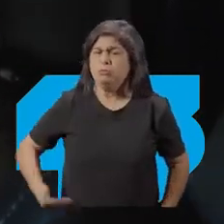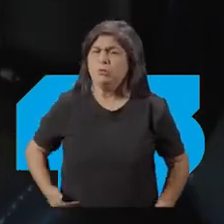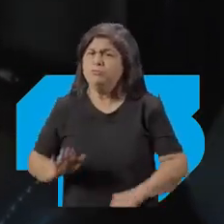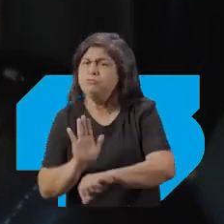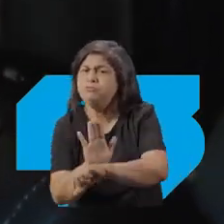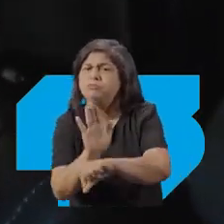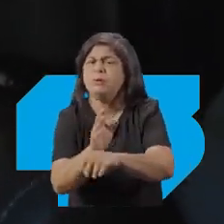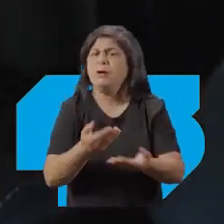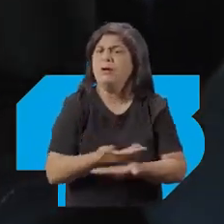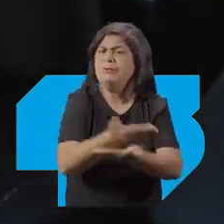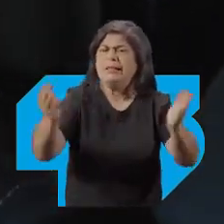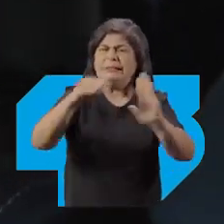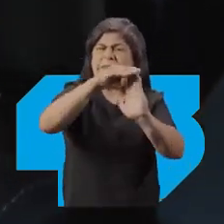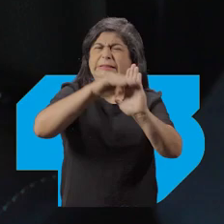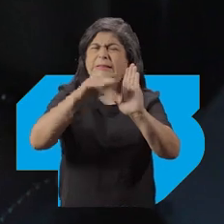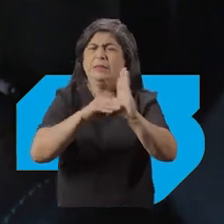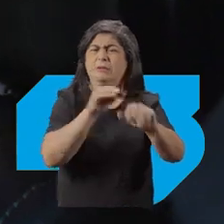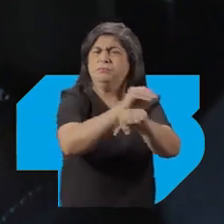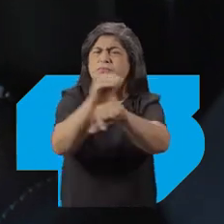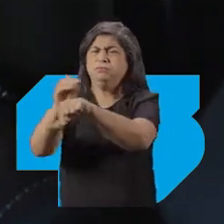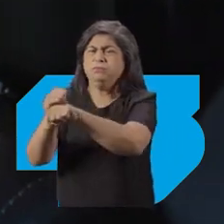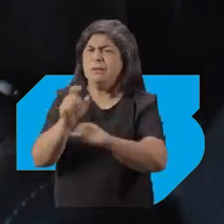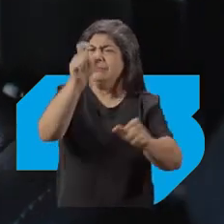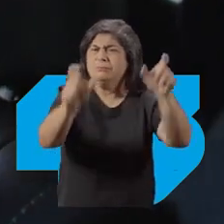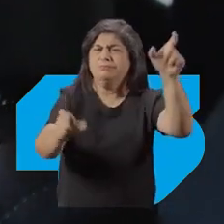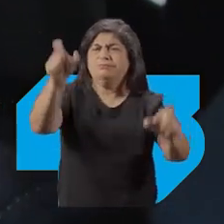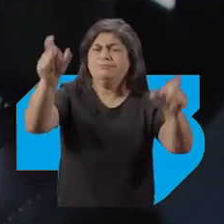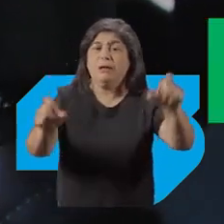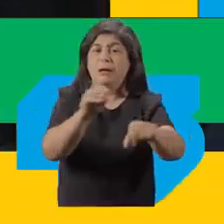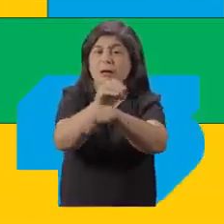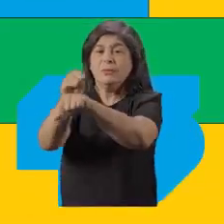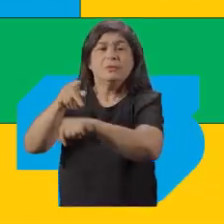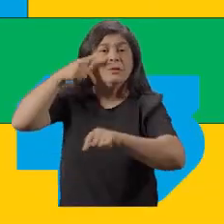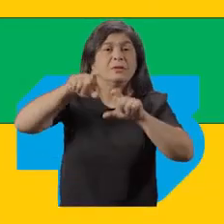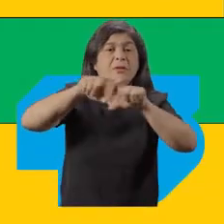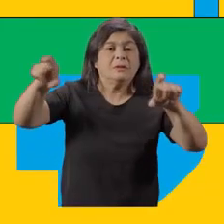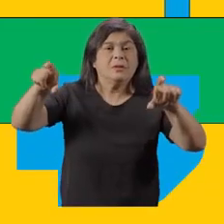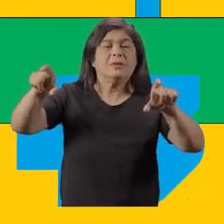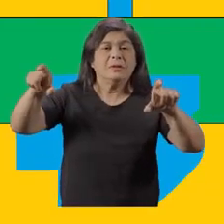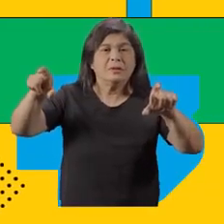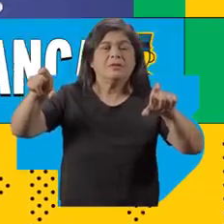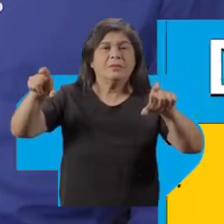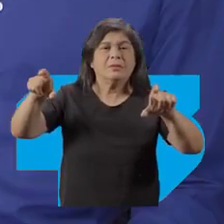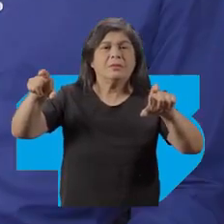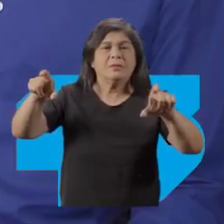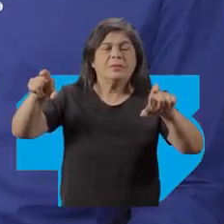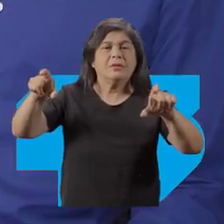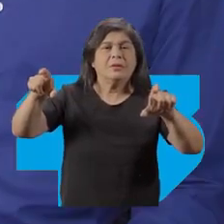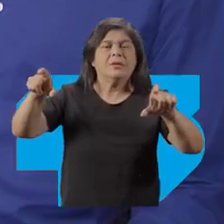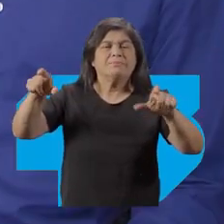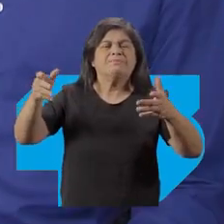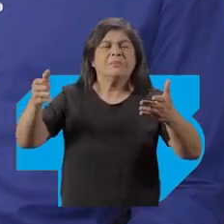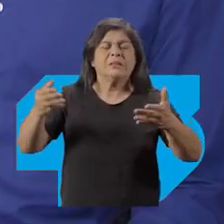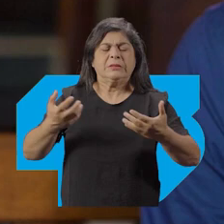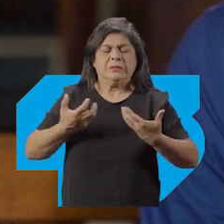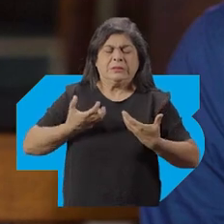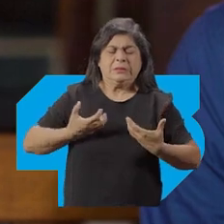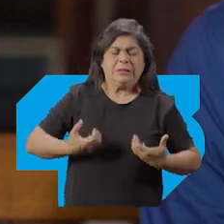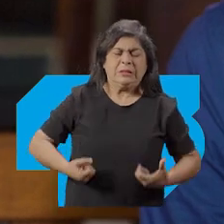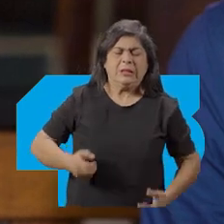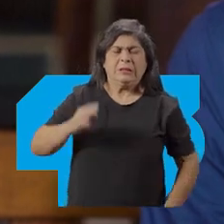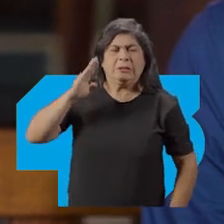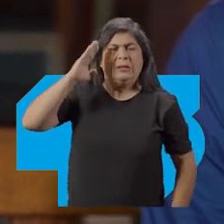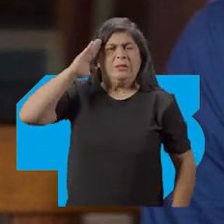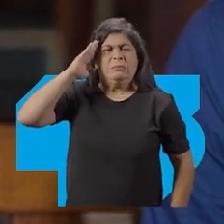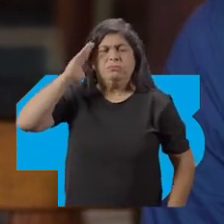cuida Uma série de ações para acolher de verdade Quem cuida da Paraíba O militar, ele vive cansado Por